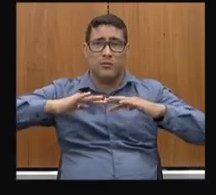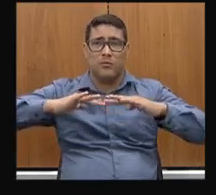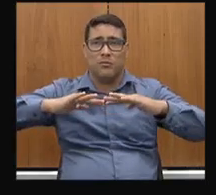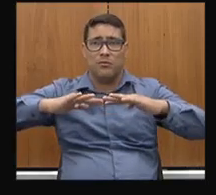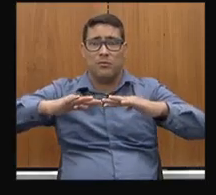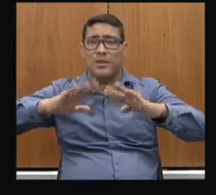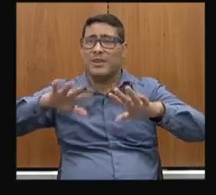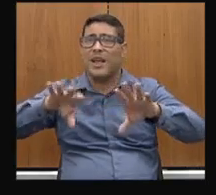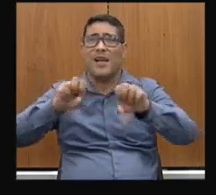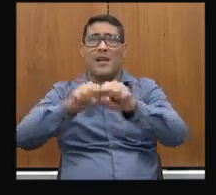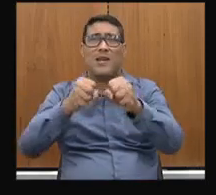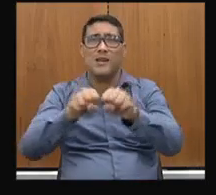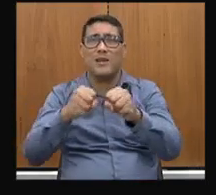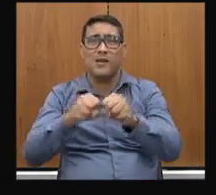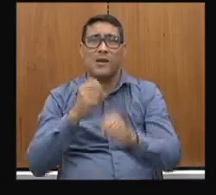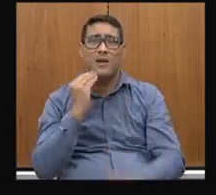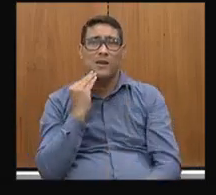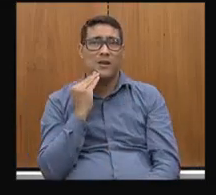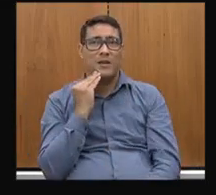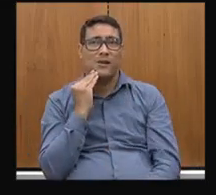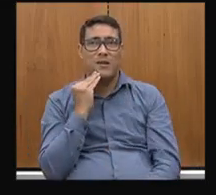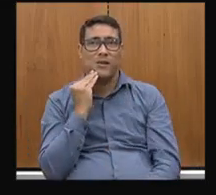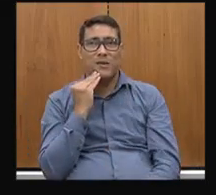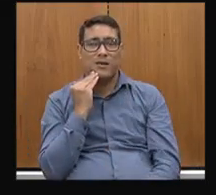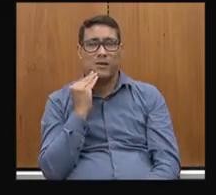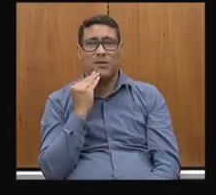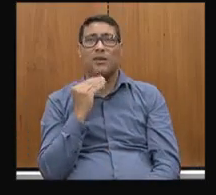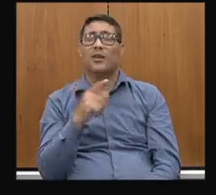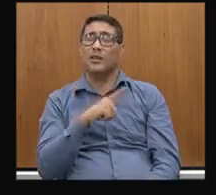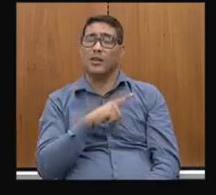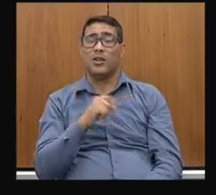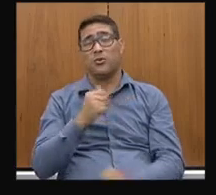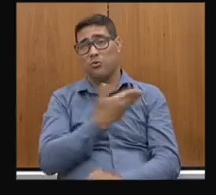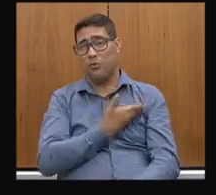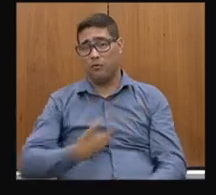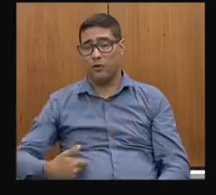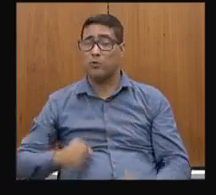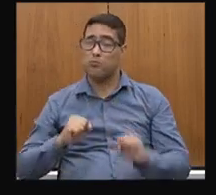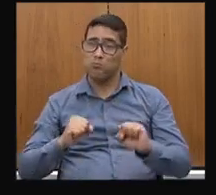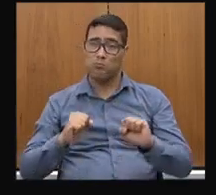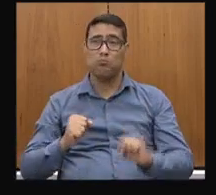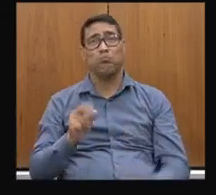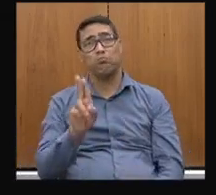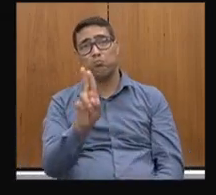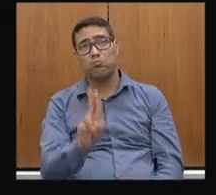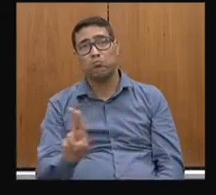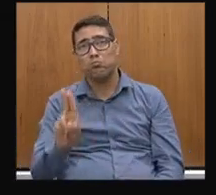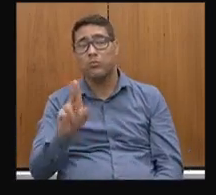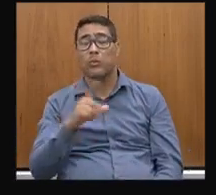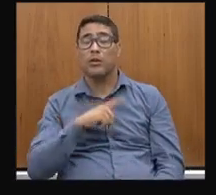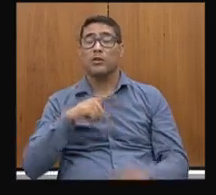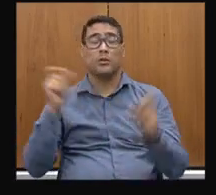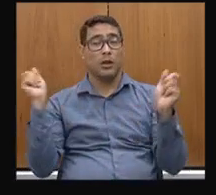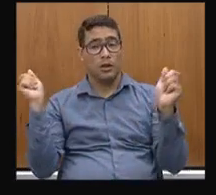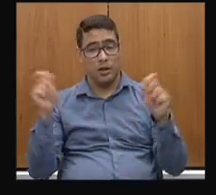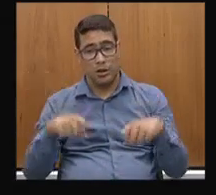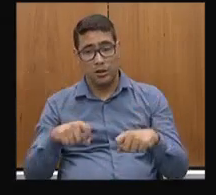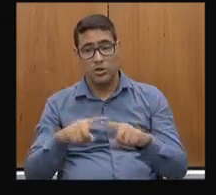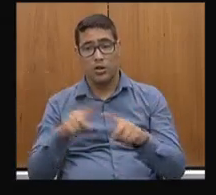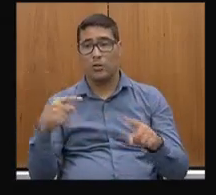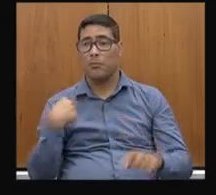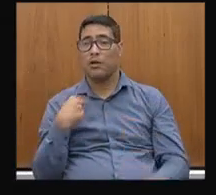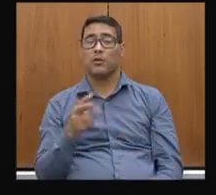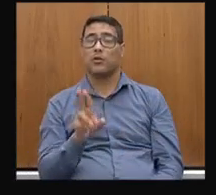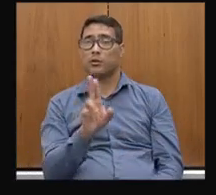deteriorada. E o governo poderia ter usado, por exemplo, a questão da garantia e não foi usada.